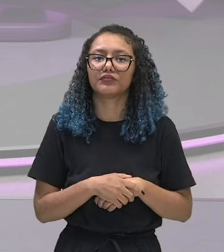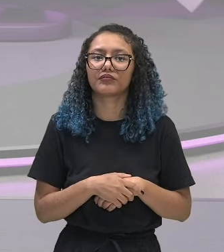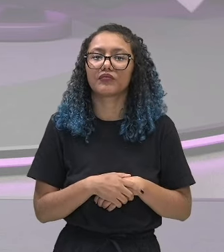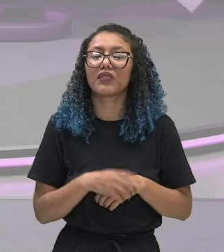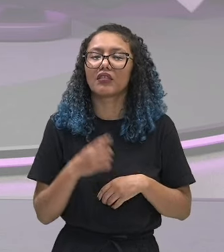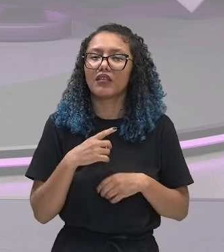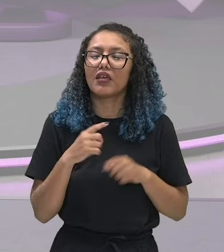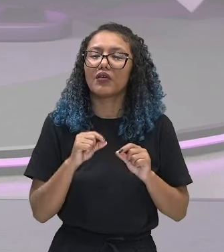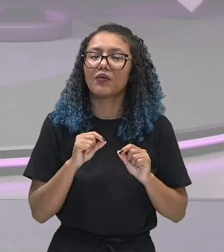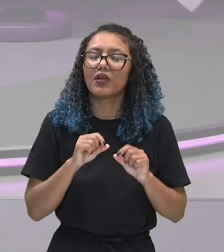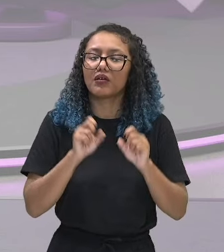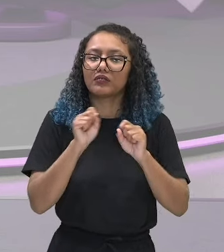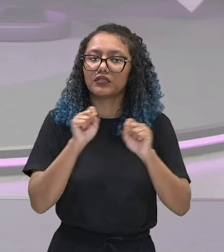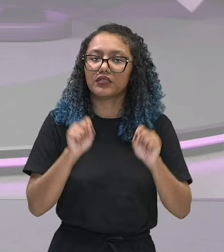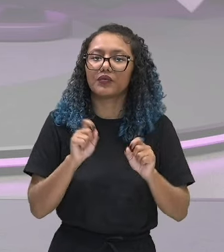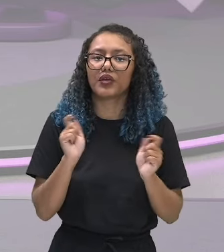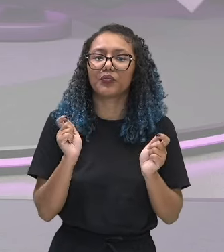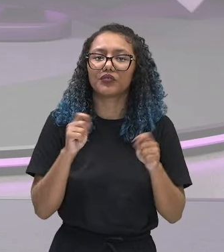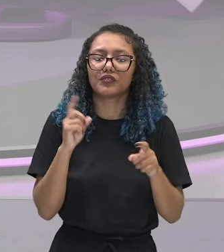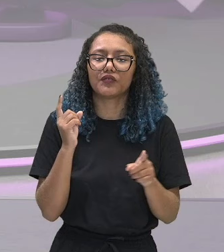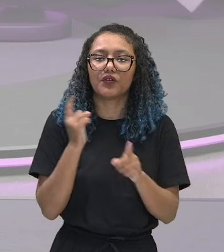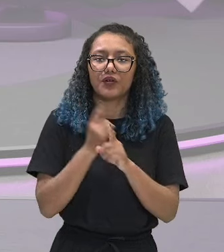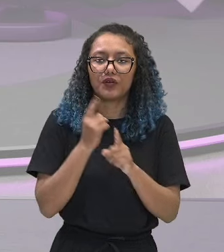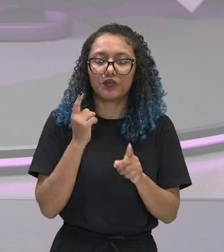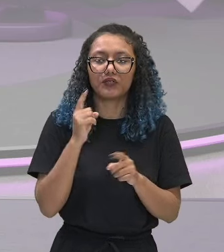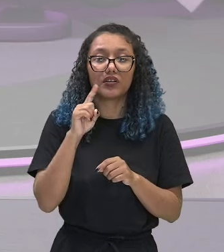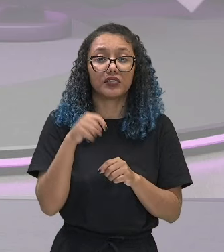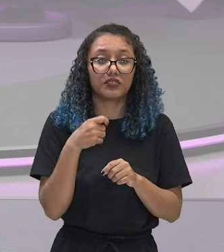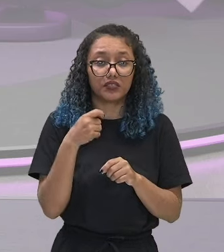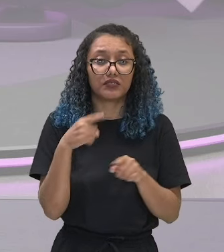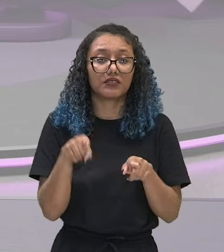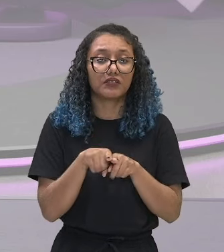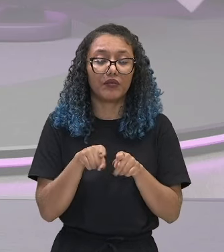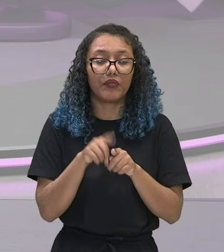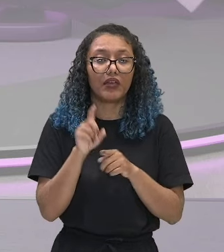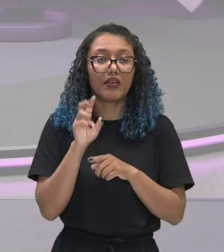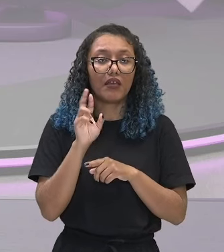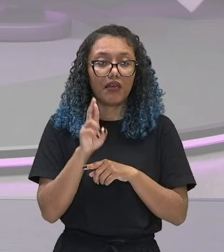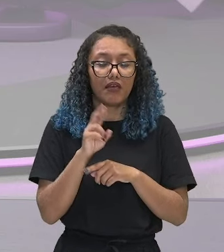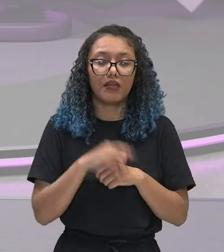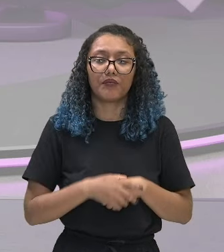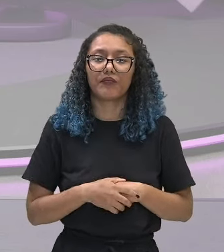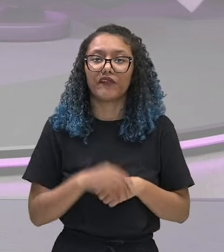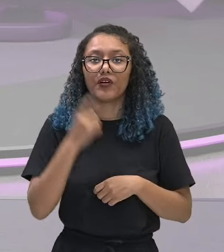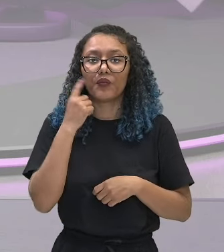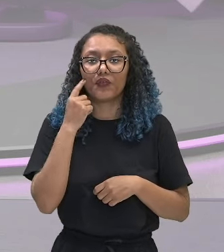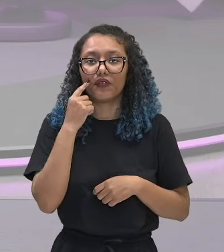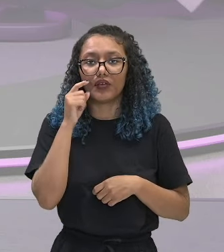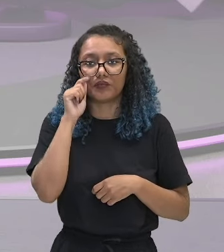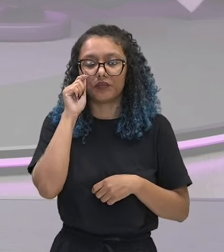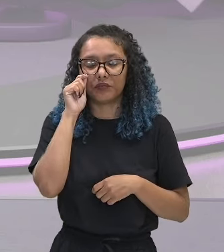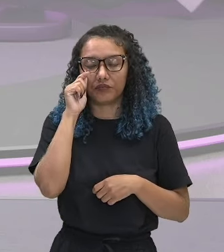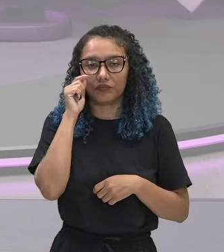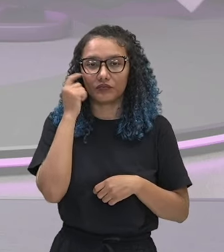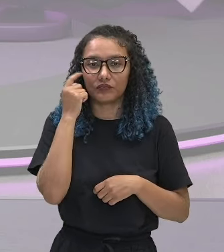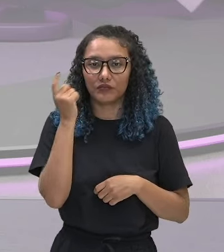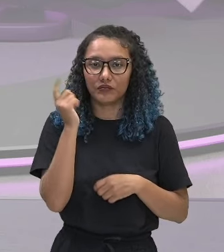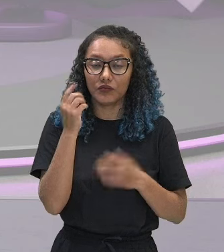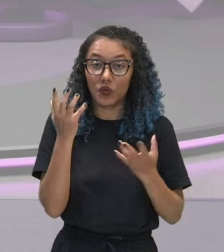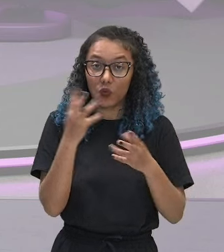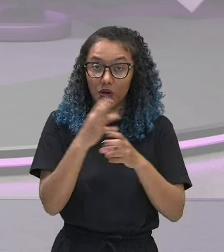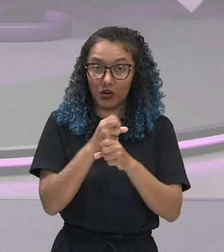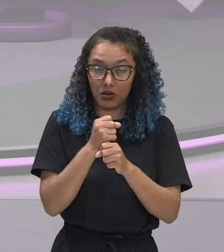e conseguimos descobrir os valores de x e de r. Vamos desenvolver primeiro para calcular